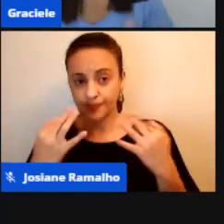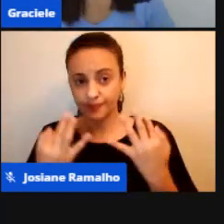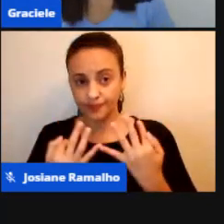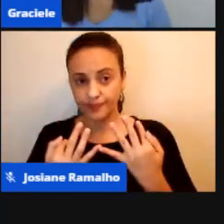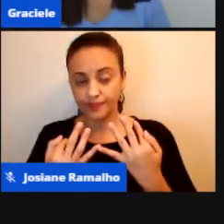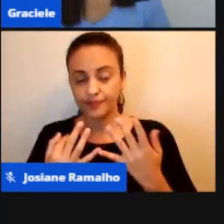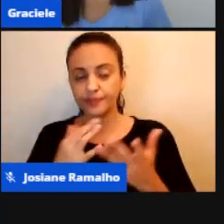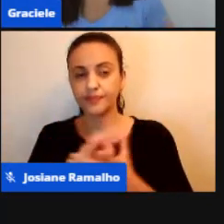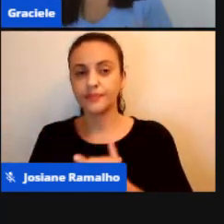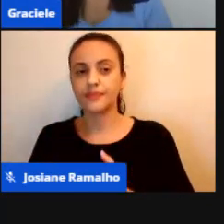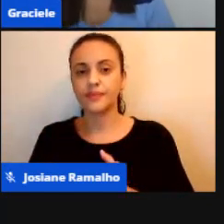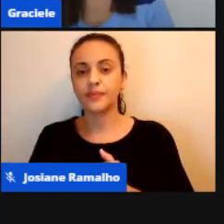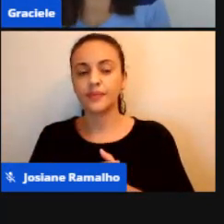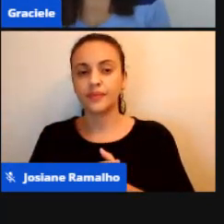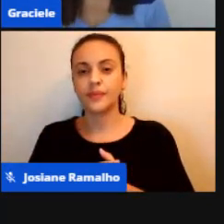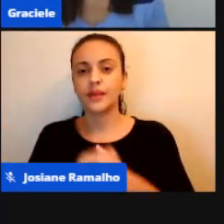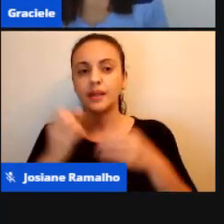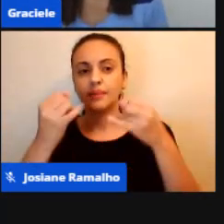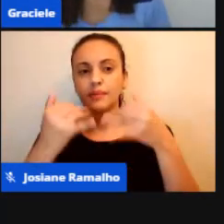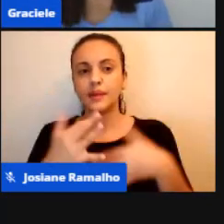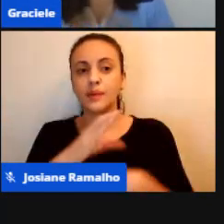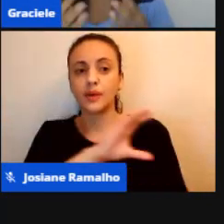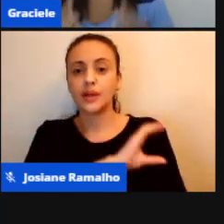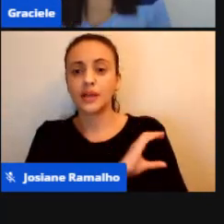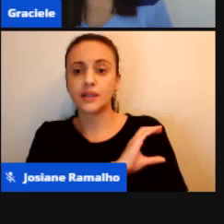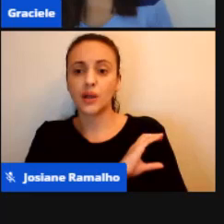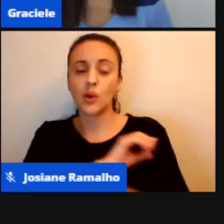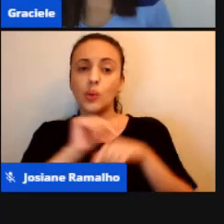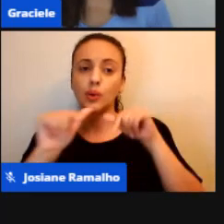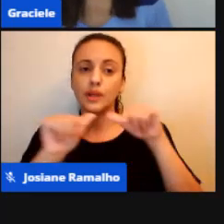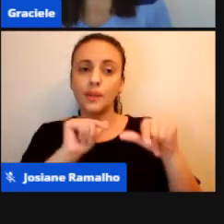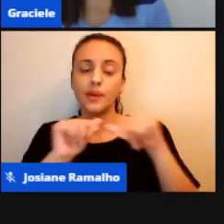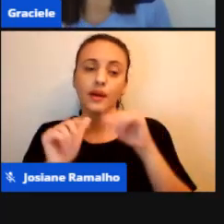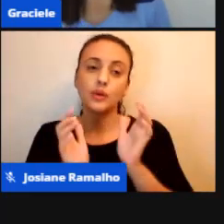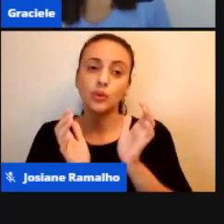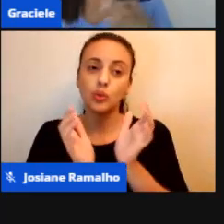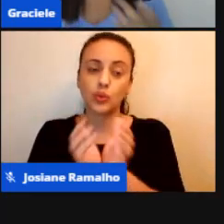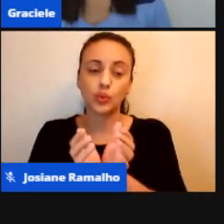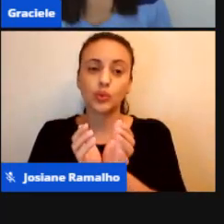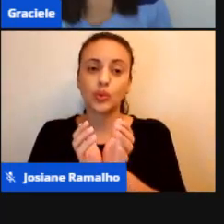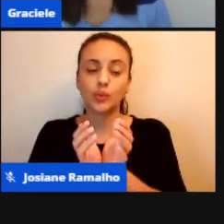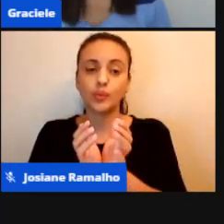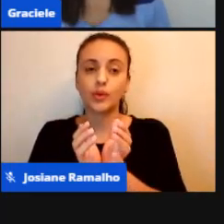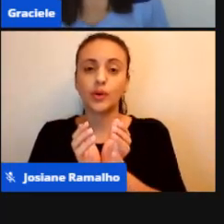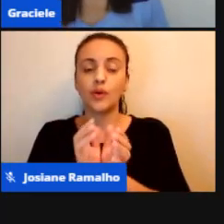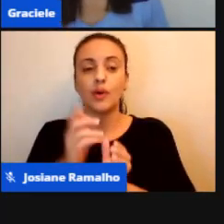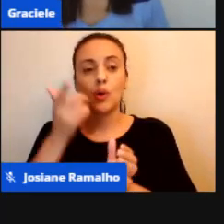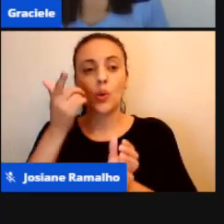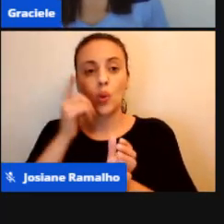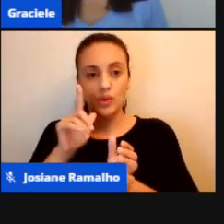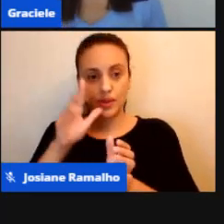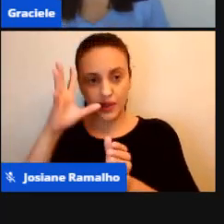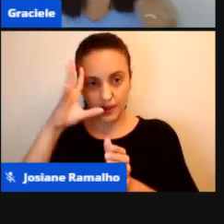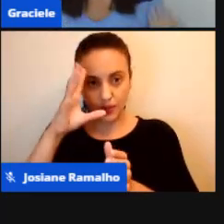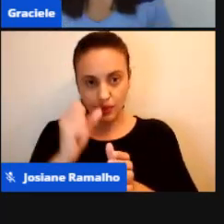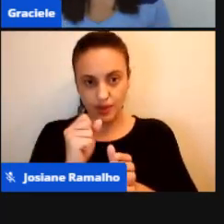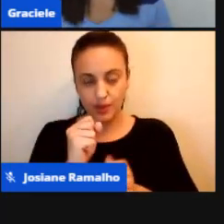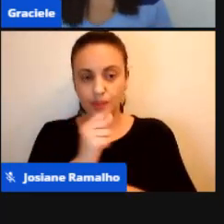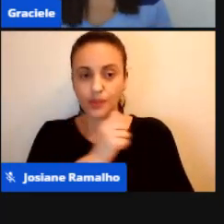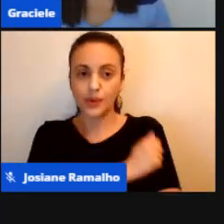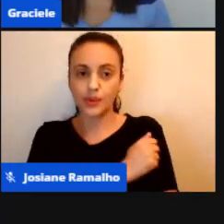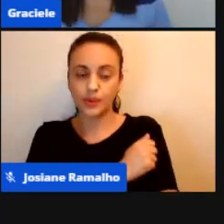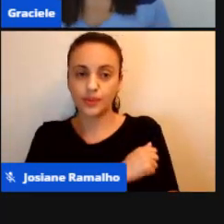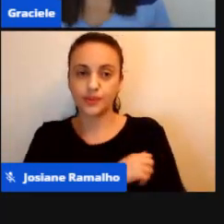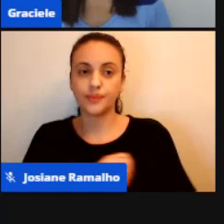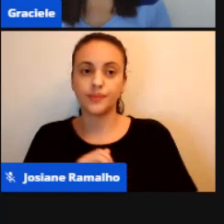Leve para a tua coordenação e, em conjunto, vocês vão achar uma solução para este aluno que não está participando. Ah, o aluno